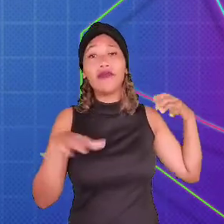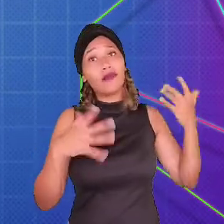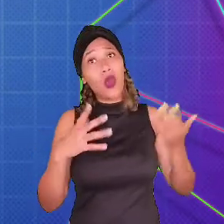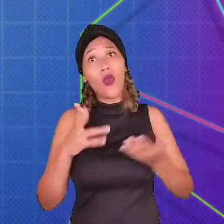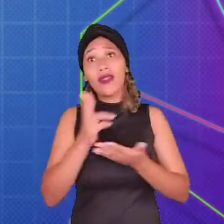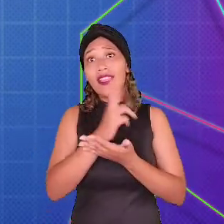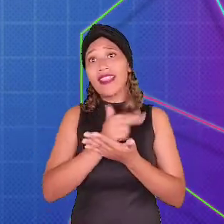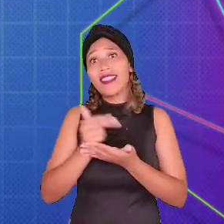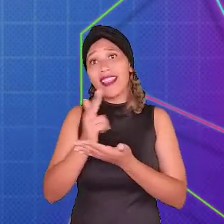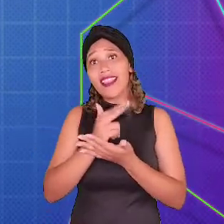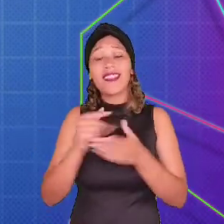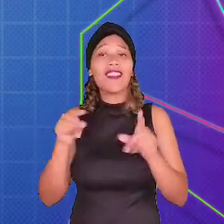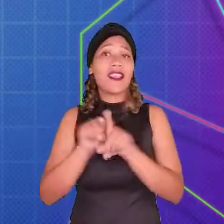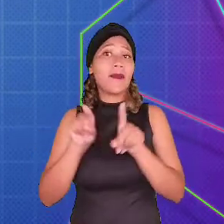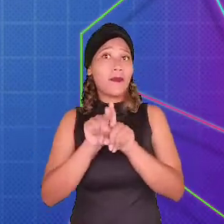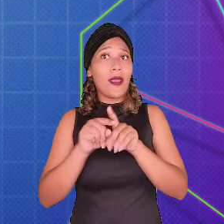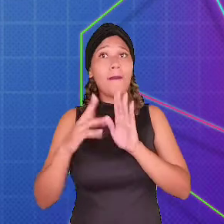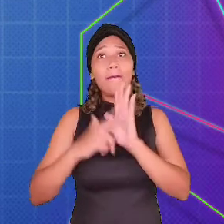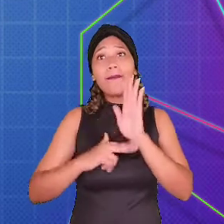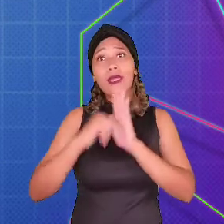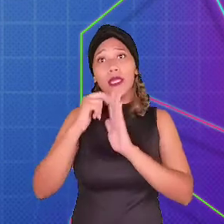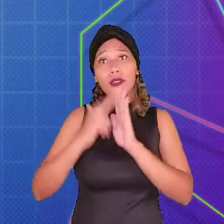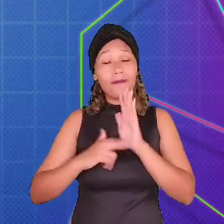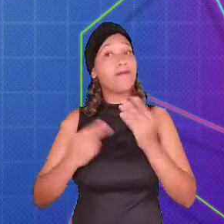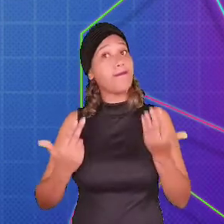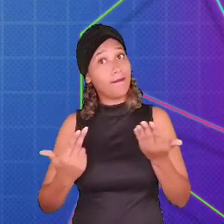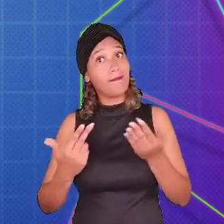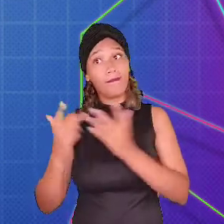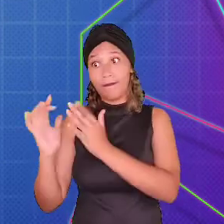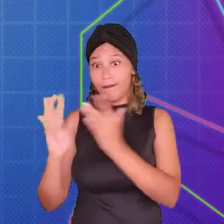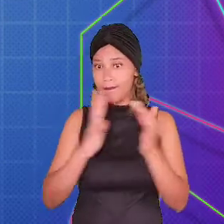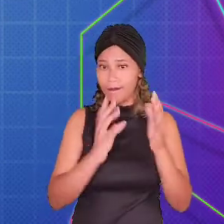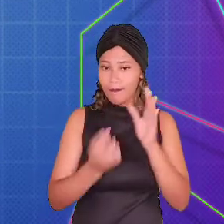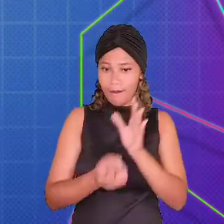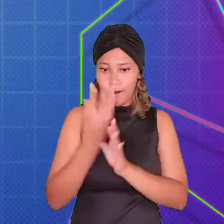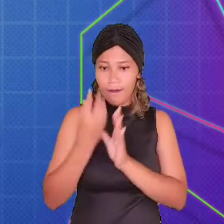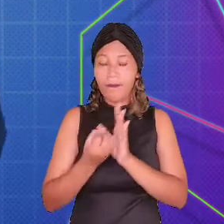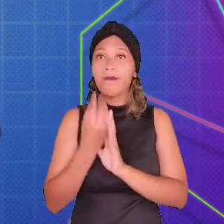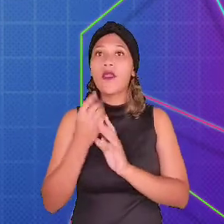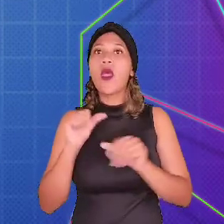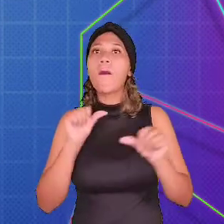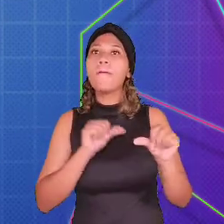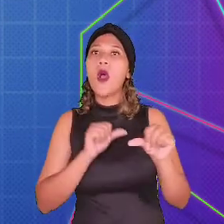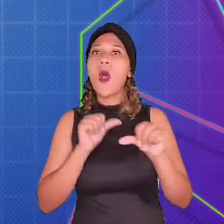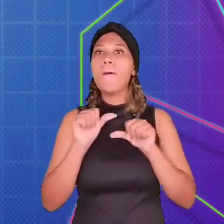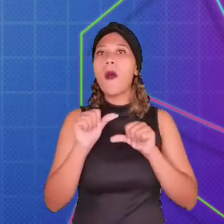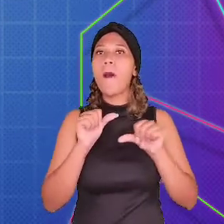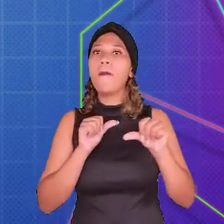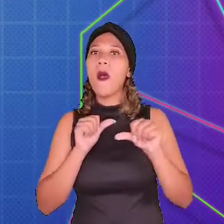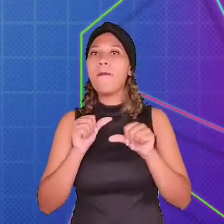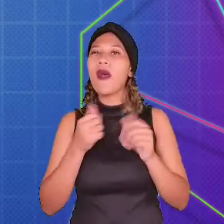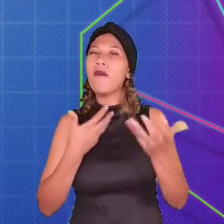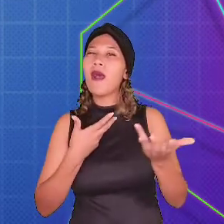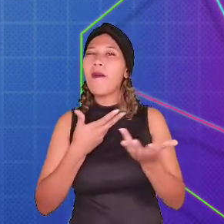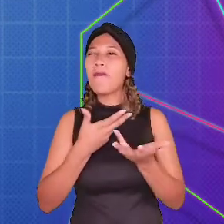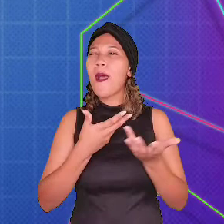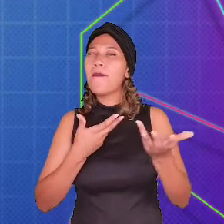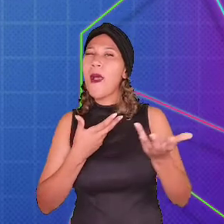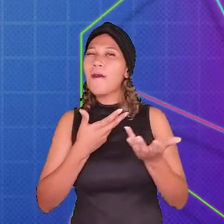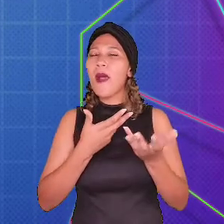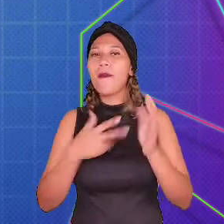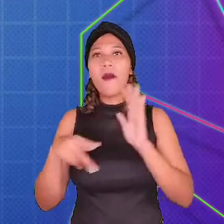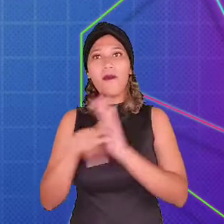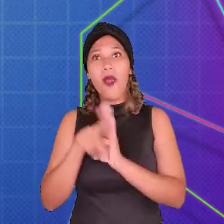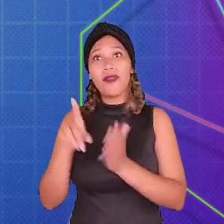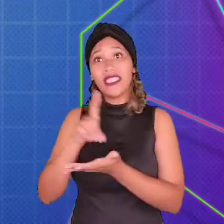caso do desenho e da pintura. Além disso, durante o processo de criação, eles trocam muitas figurinhas com os designers